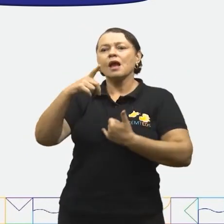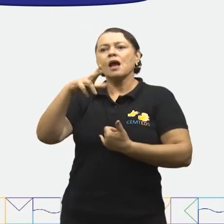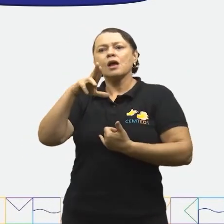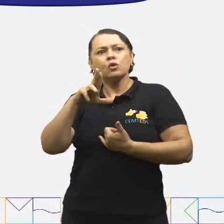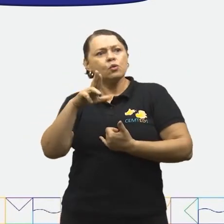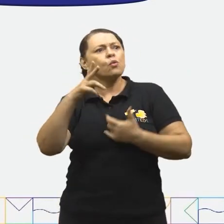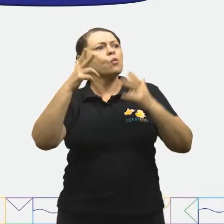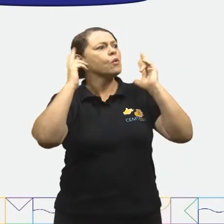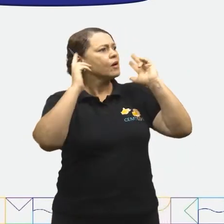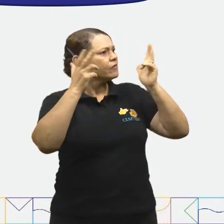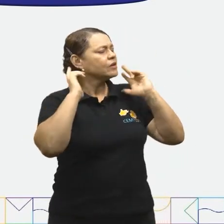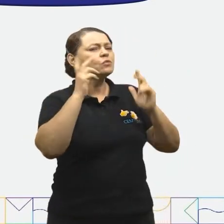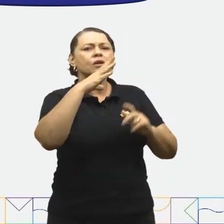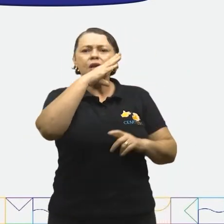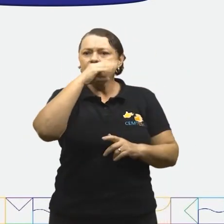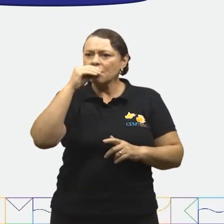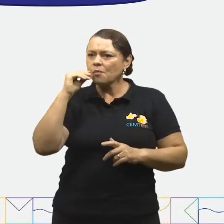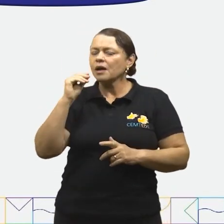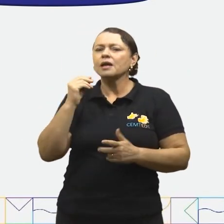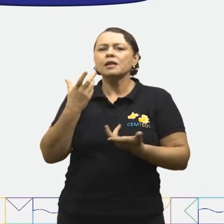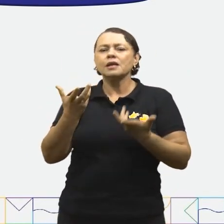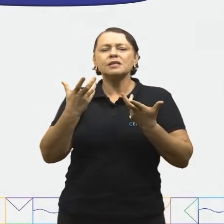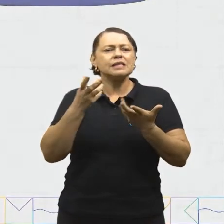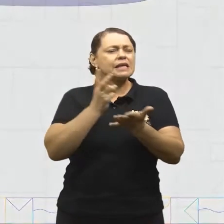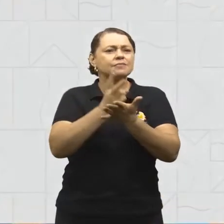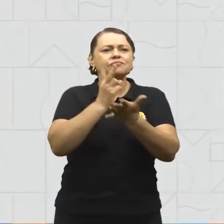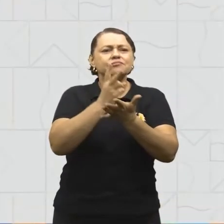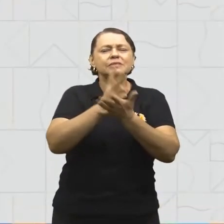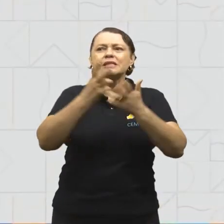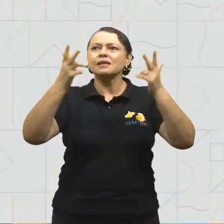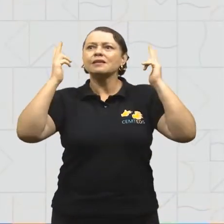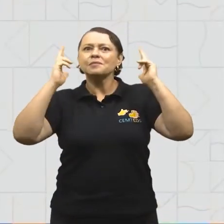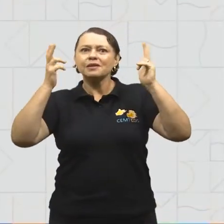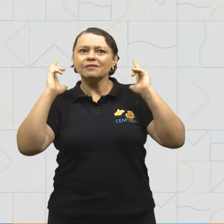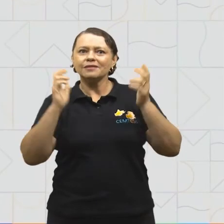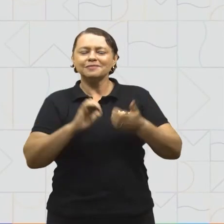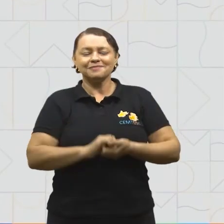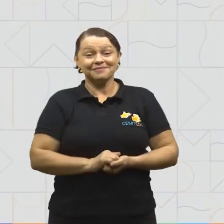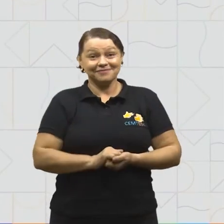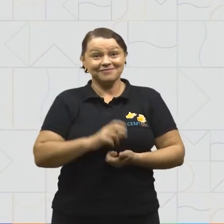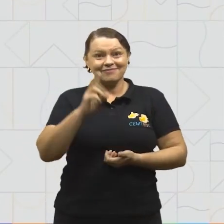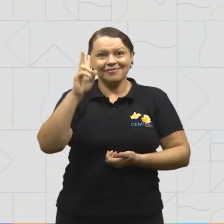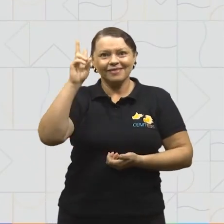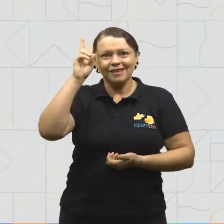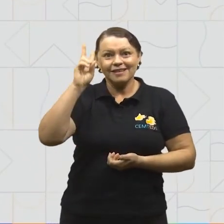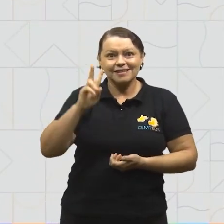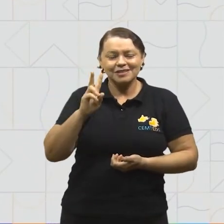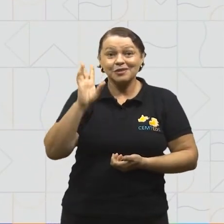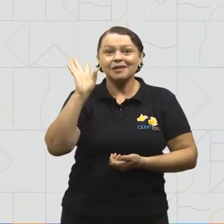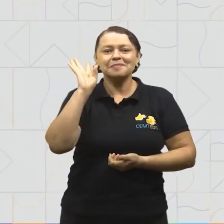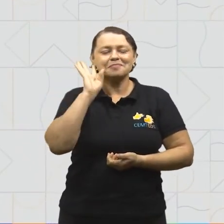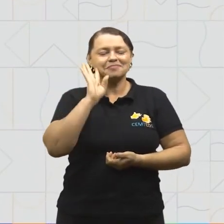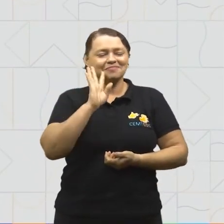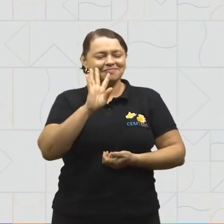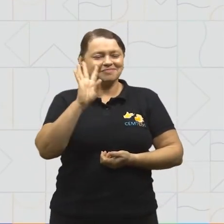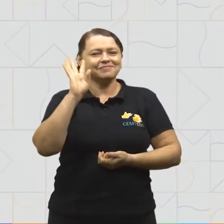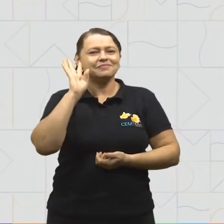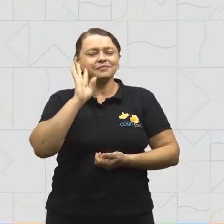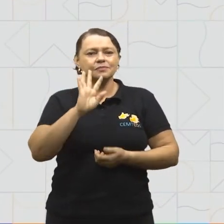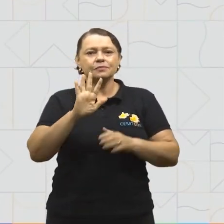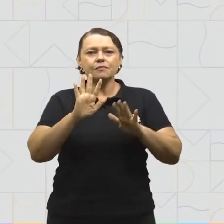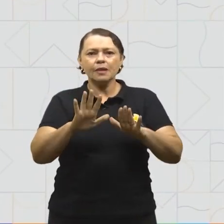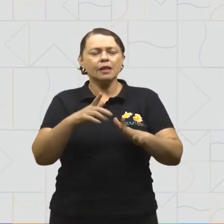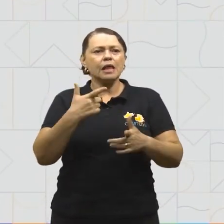criança que estava sempre em busca de aventuras. Essa história é muito legal. Mas você reparou que ela não está